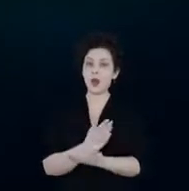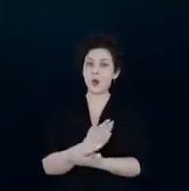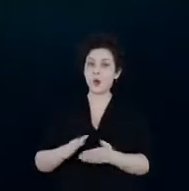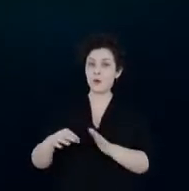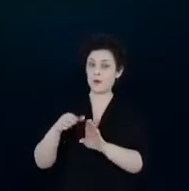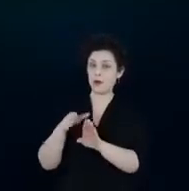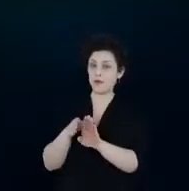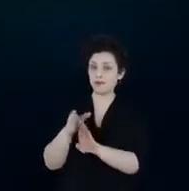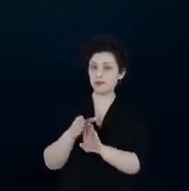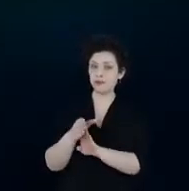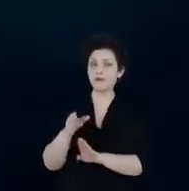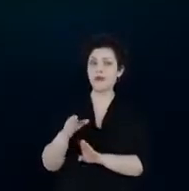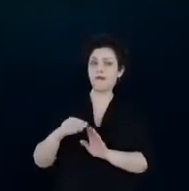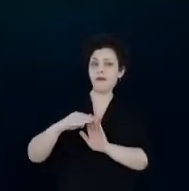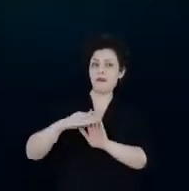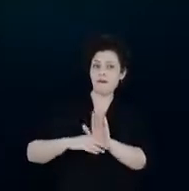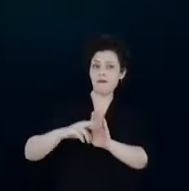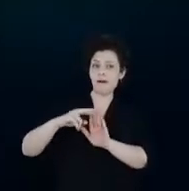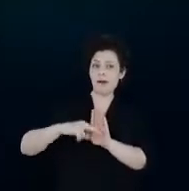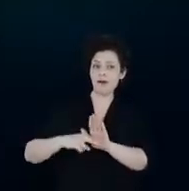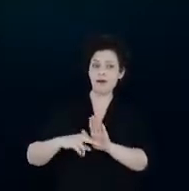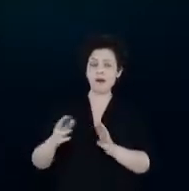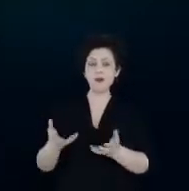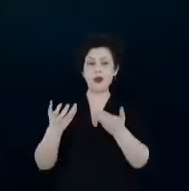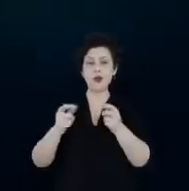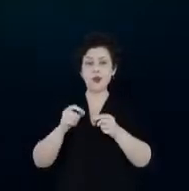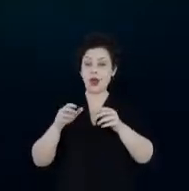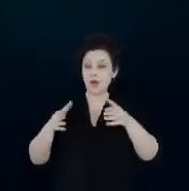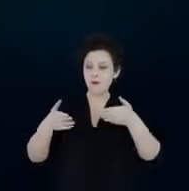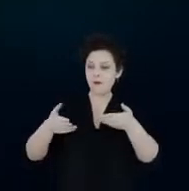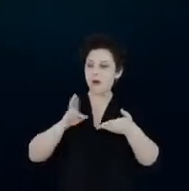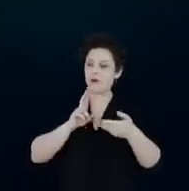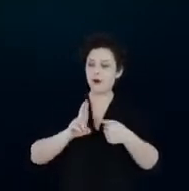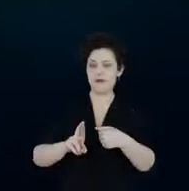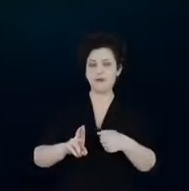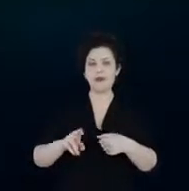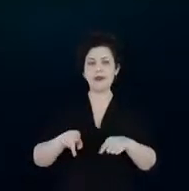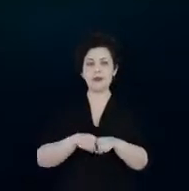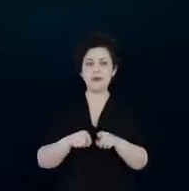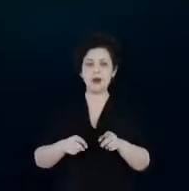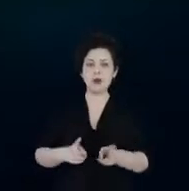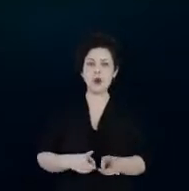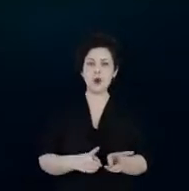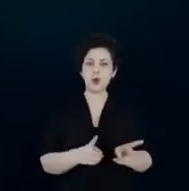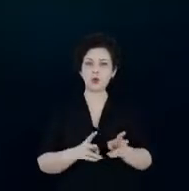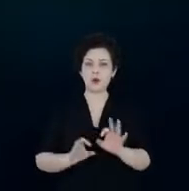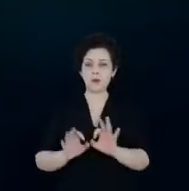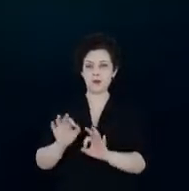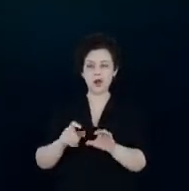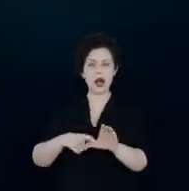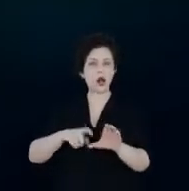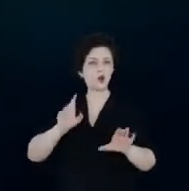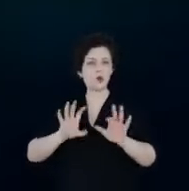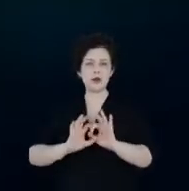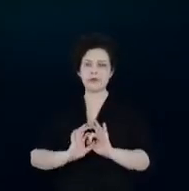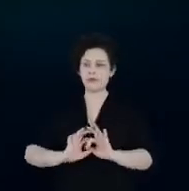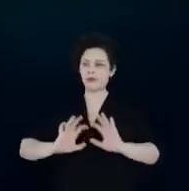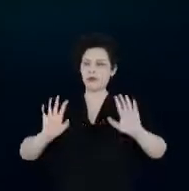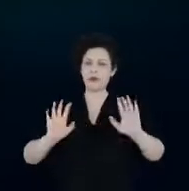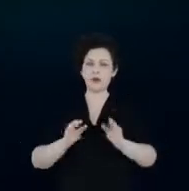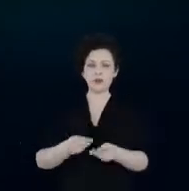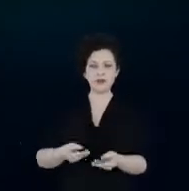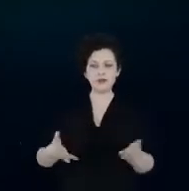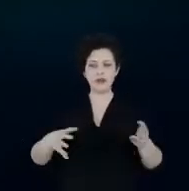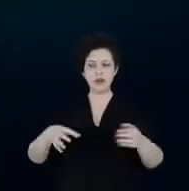no qual eu destaco o foco em resultado, fluxo contínuo de projetos, autonomia total para a distribuidora de